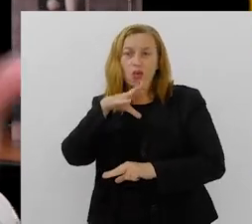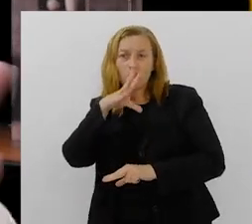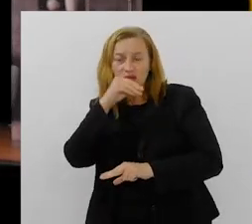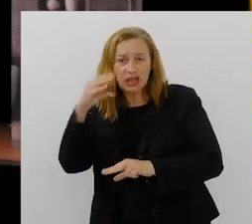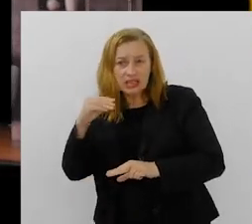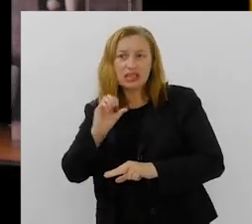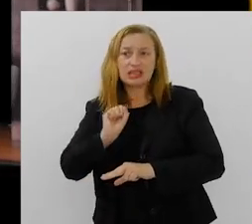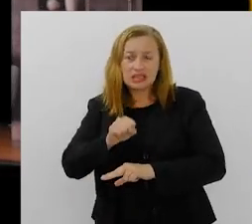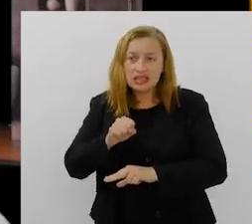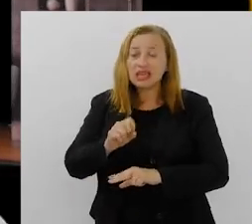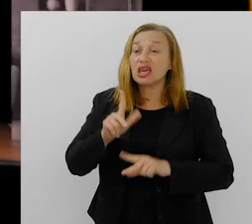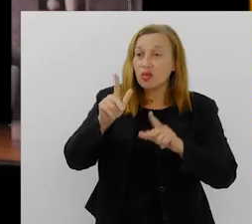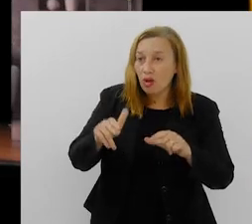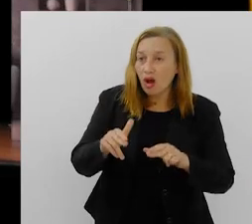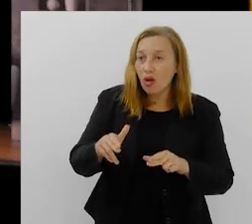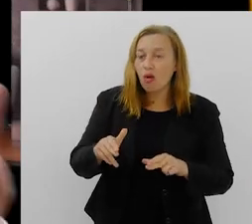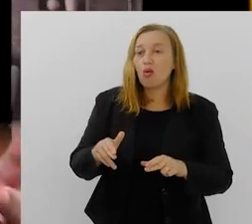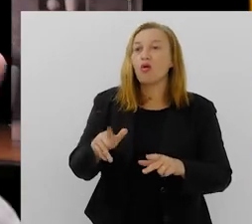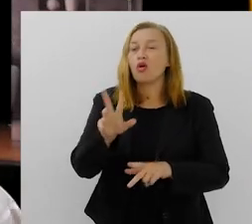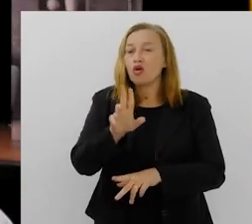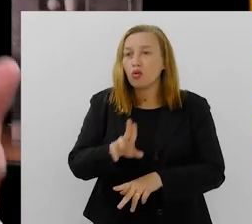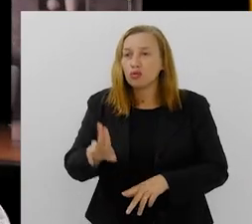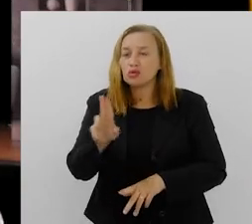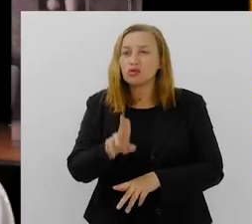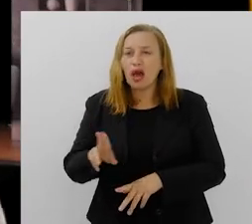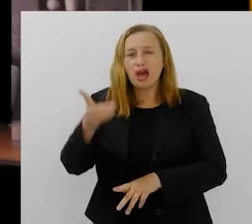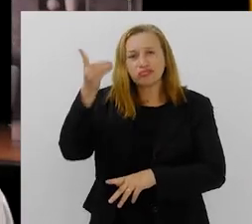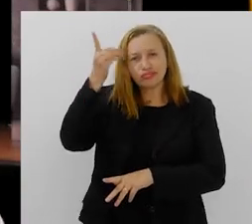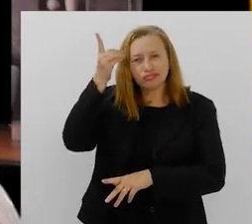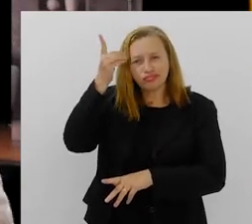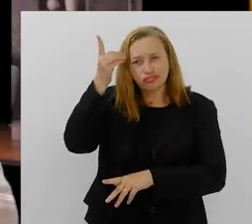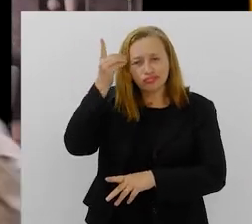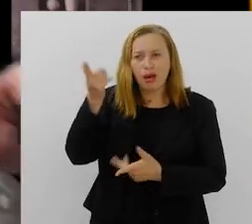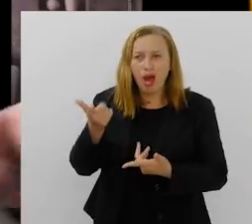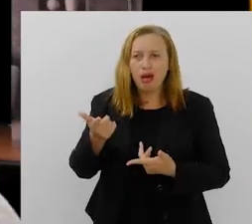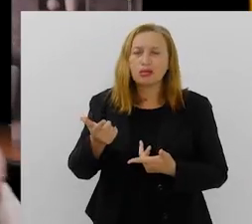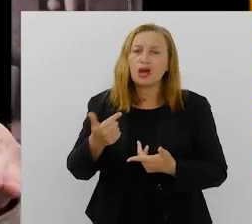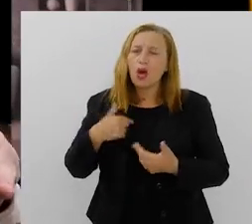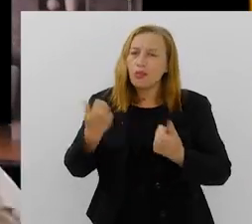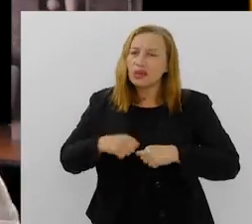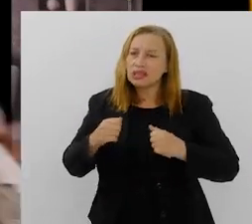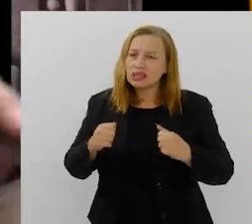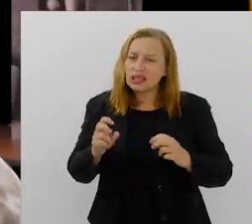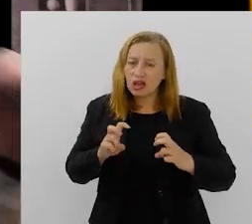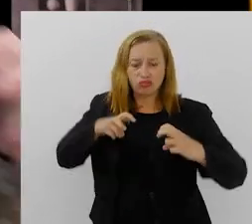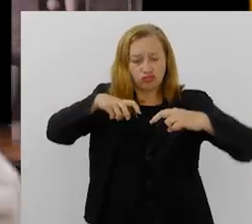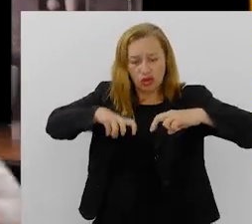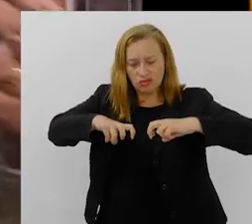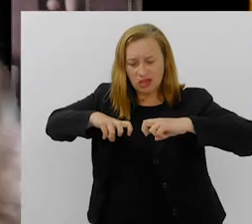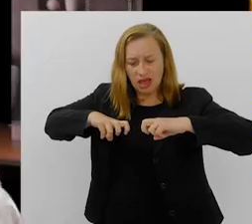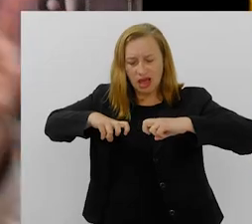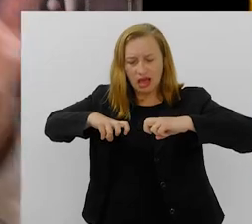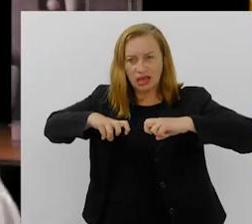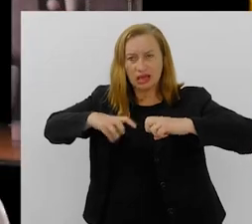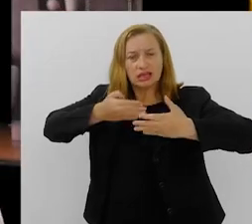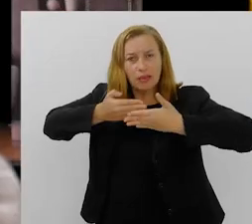assim como eu faço com o usuário de saúde mental quando não está bem e que eu preciso estar no mesmo nível de entendimento para ele poder se aproximar de mim e eu